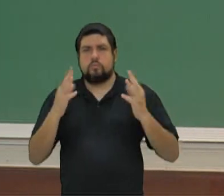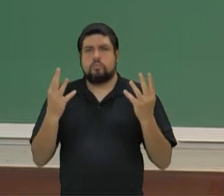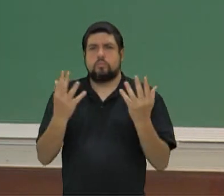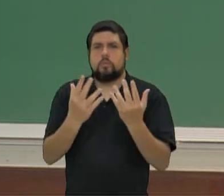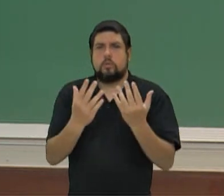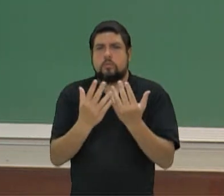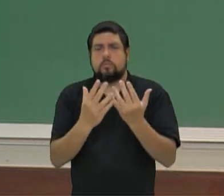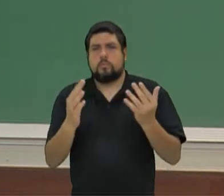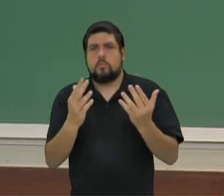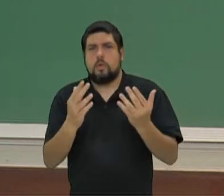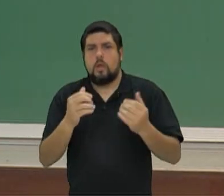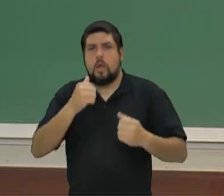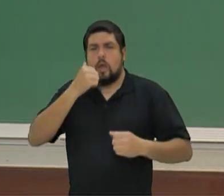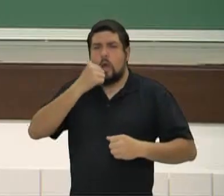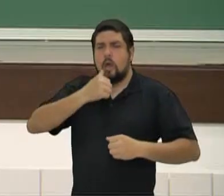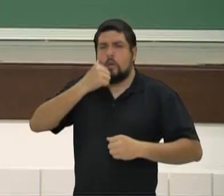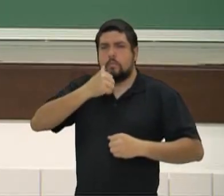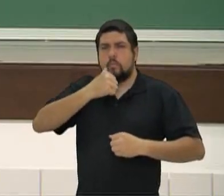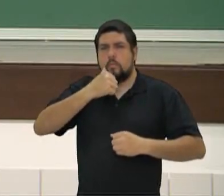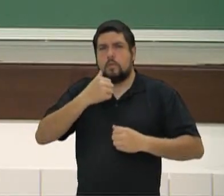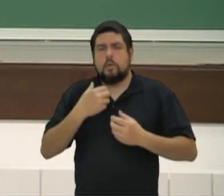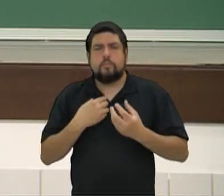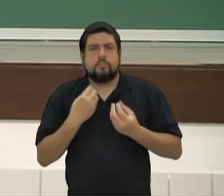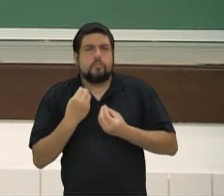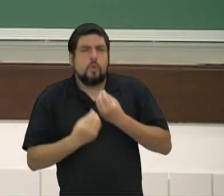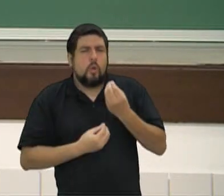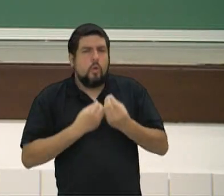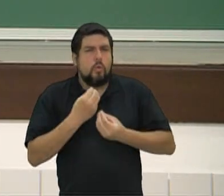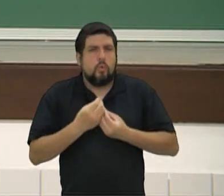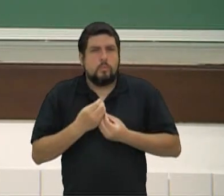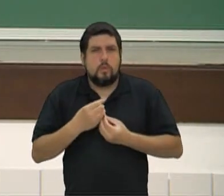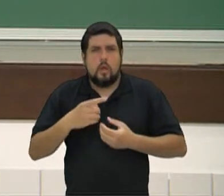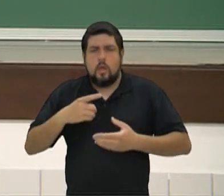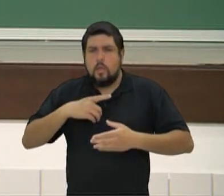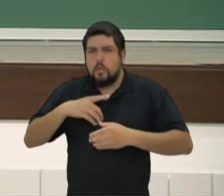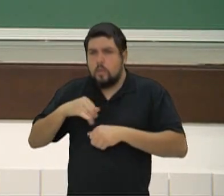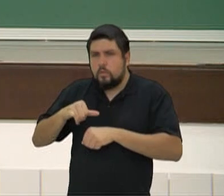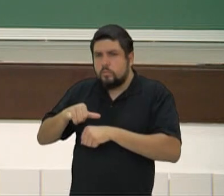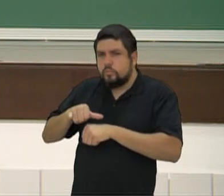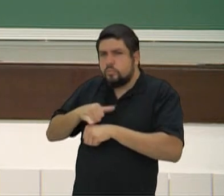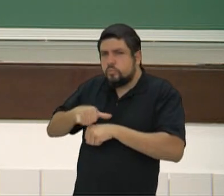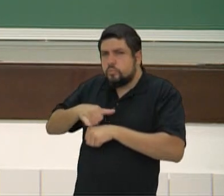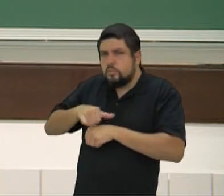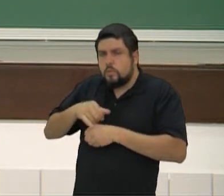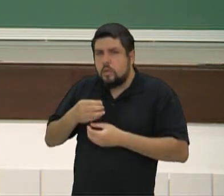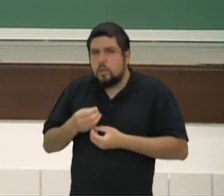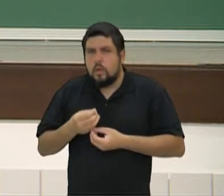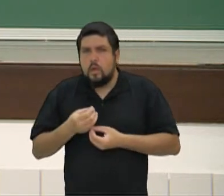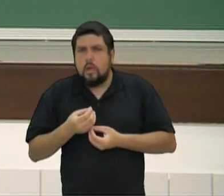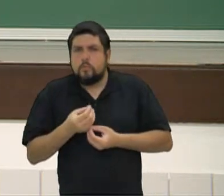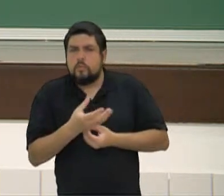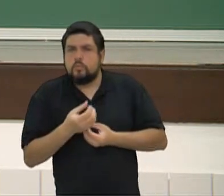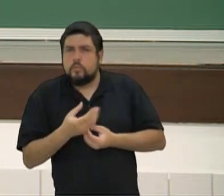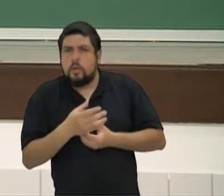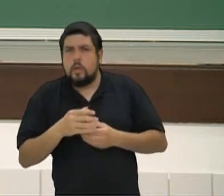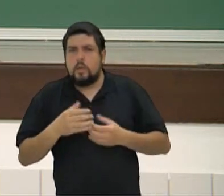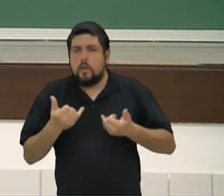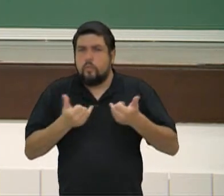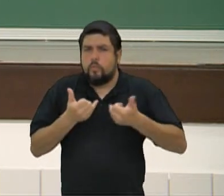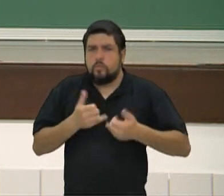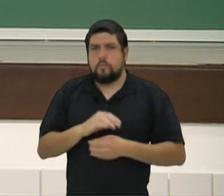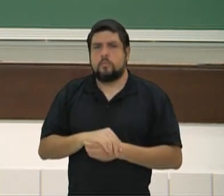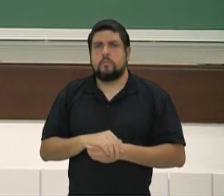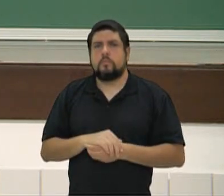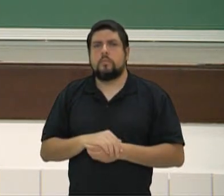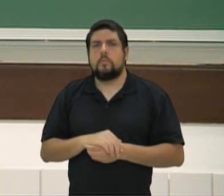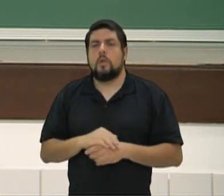uma espécie de informações que eram dadas às sacerdotisas. Sabe-se também, segundo a arqueologia, que